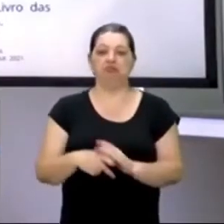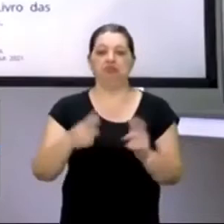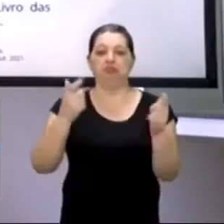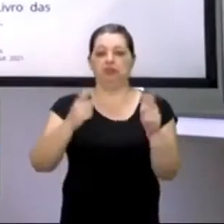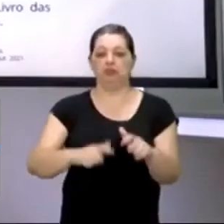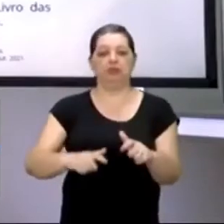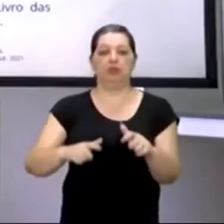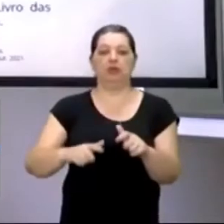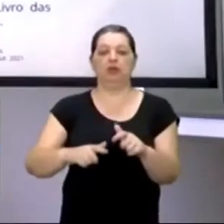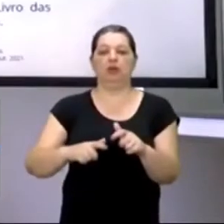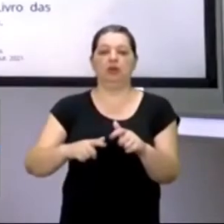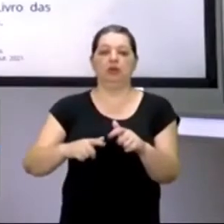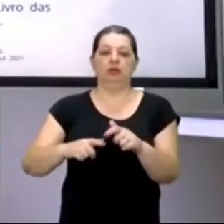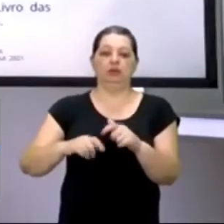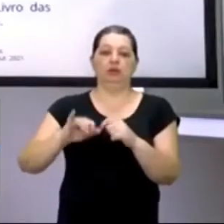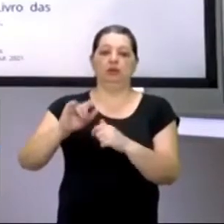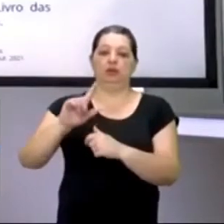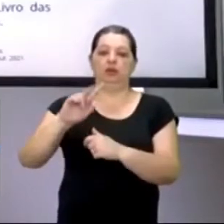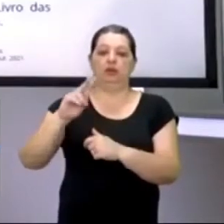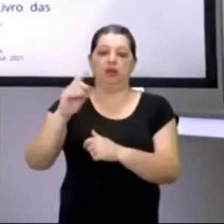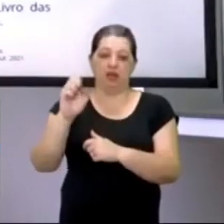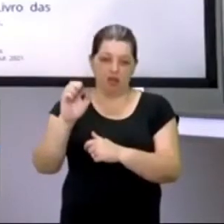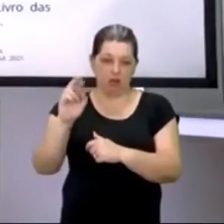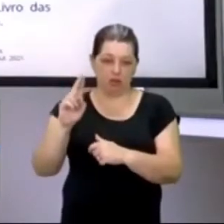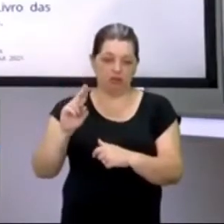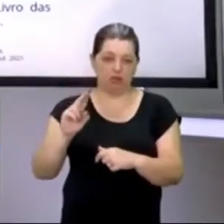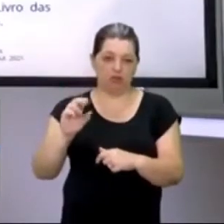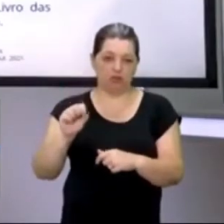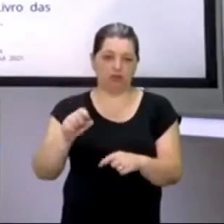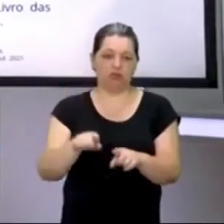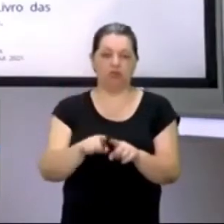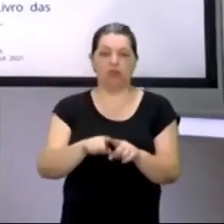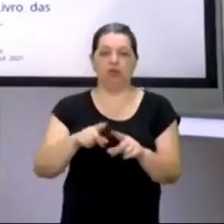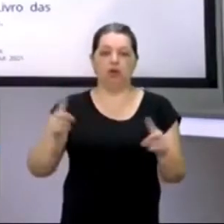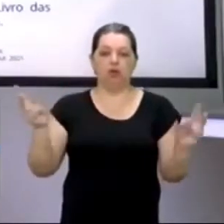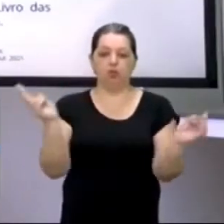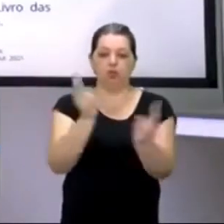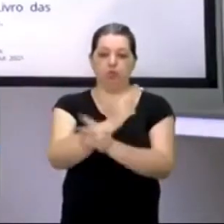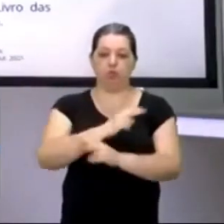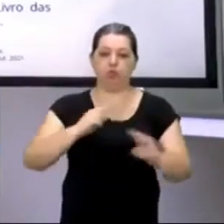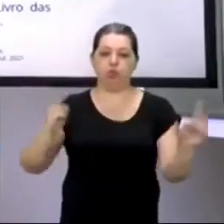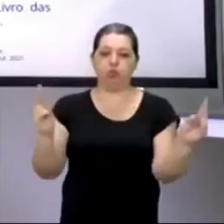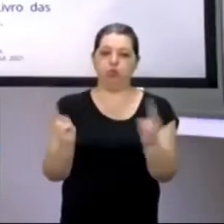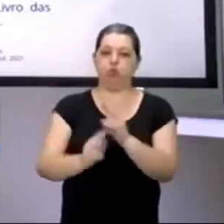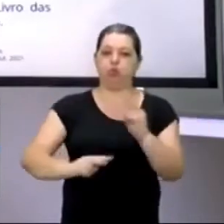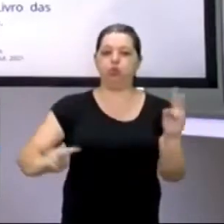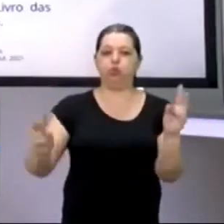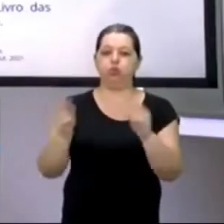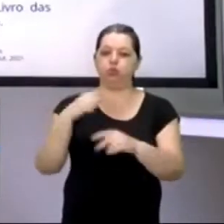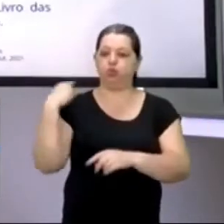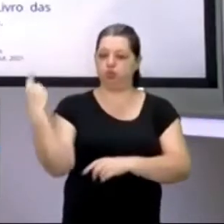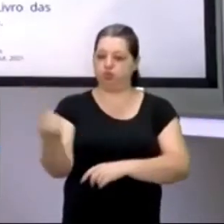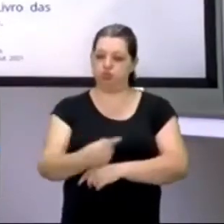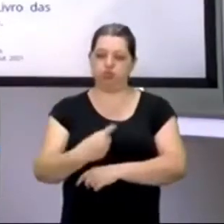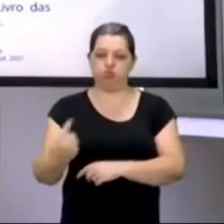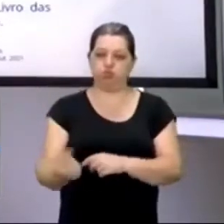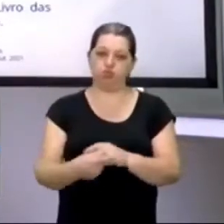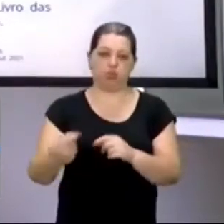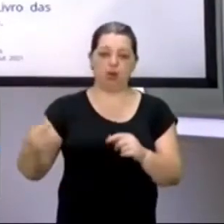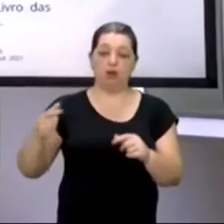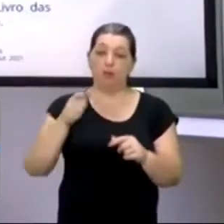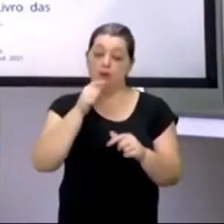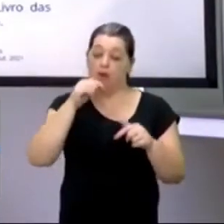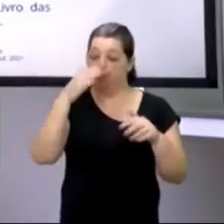em Porto Seguro, e aí esse bicho, através, sei lá, de um tornado, alguma coisa, ele é jogado bem para dentro do oceano, e aí, por